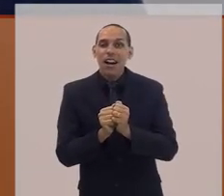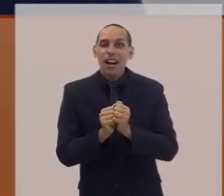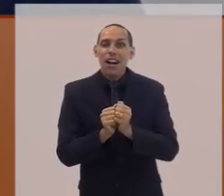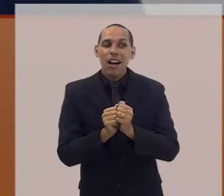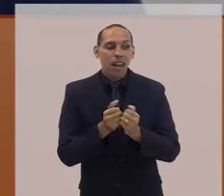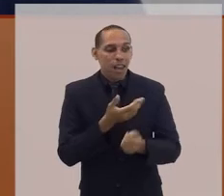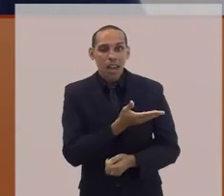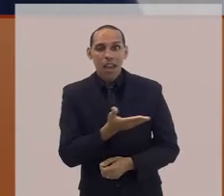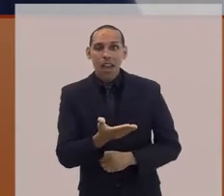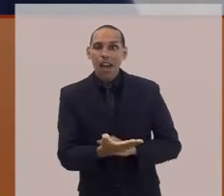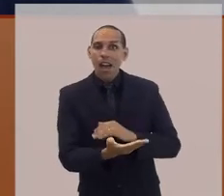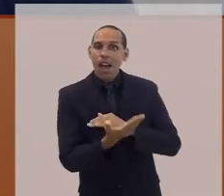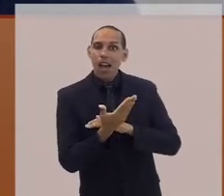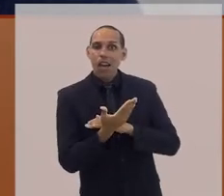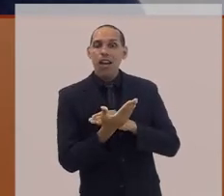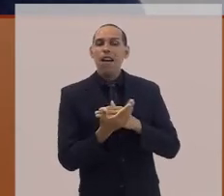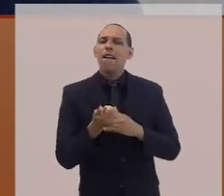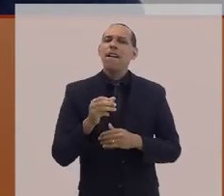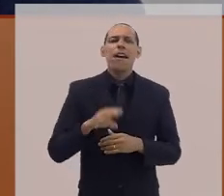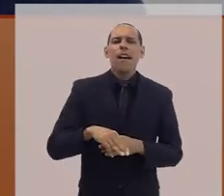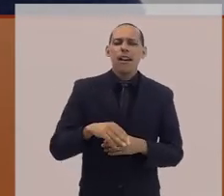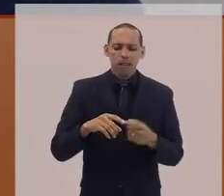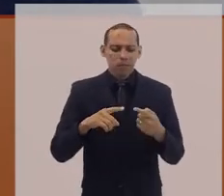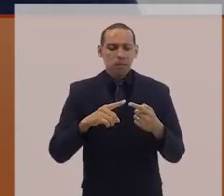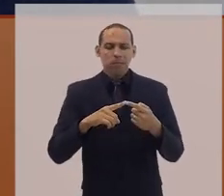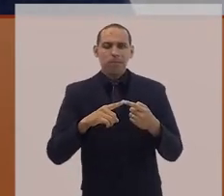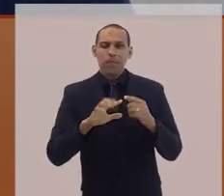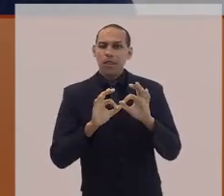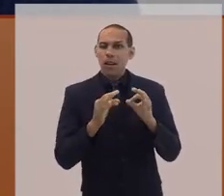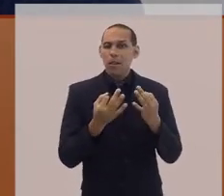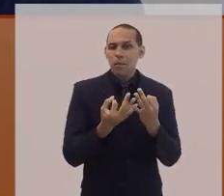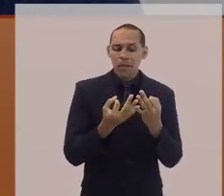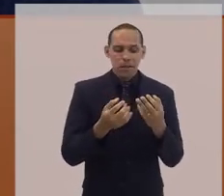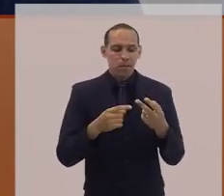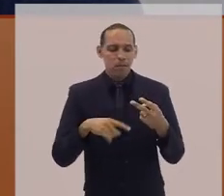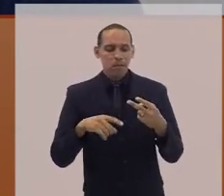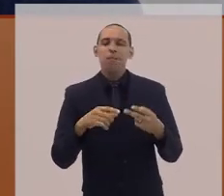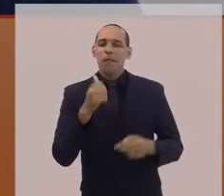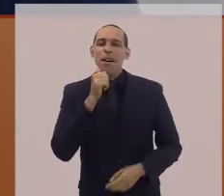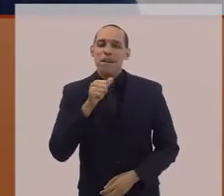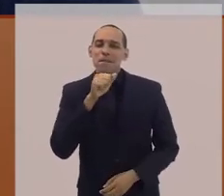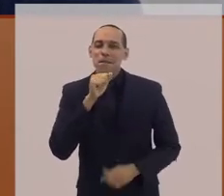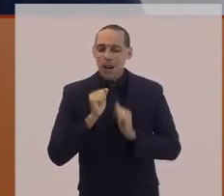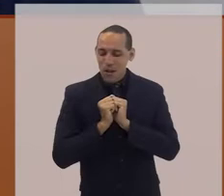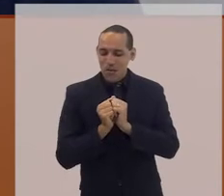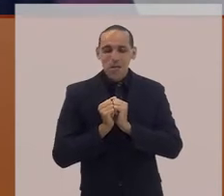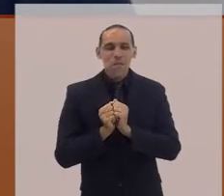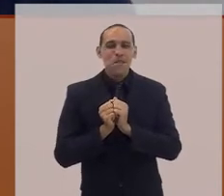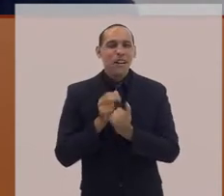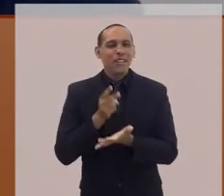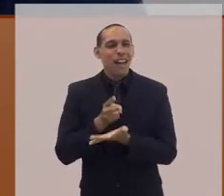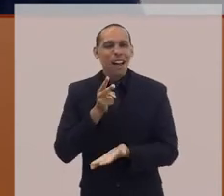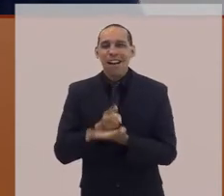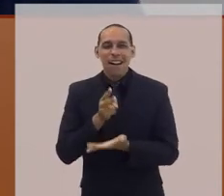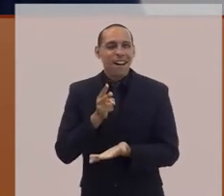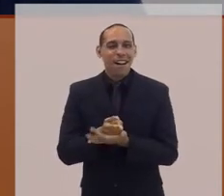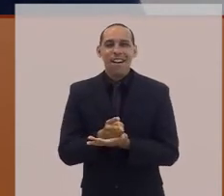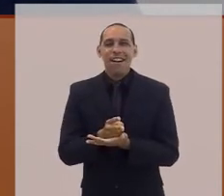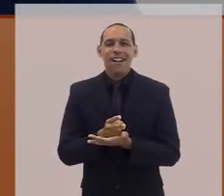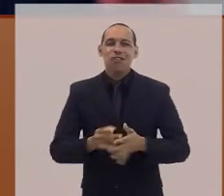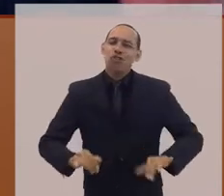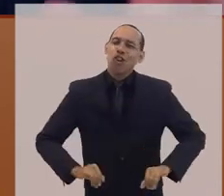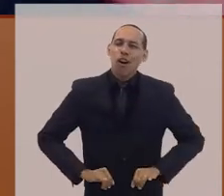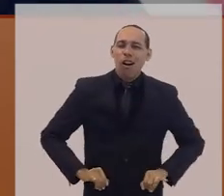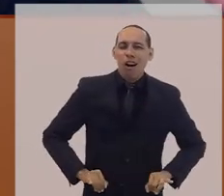minha mãe, que esteve ao meu lado todo o tempo, sofrendo e chorando comigo, e a minha igreja, não foi